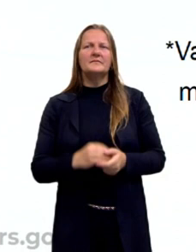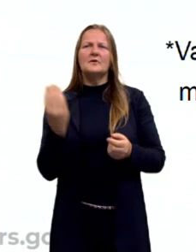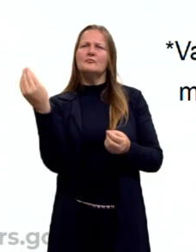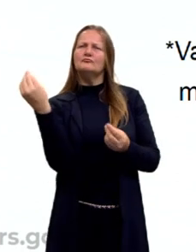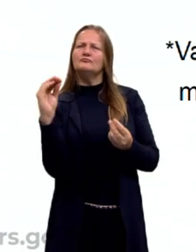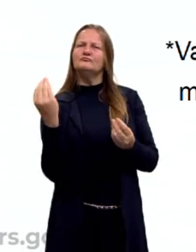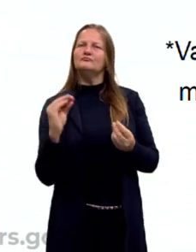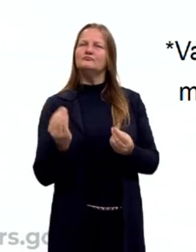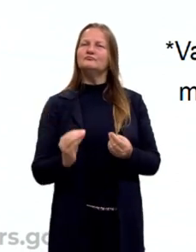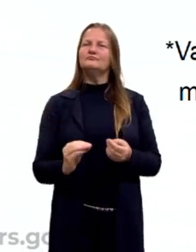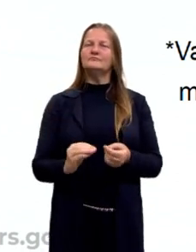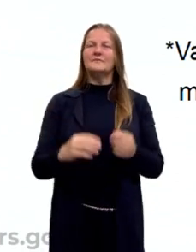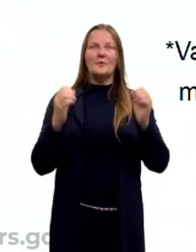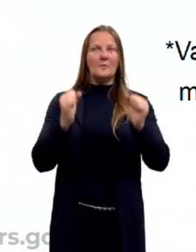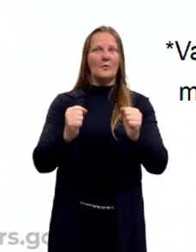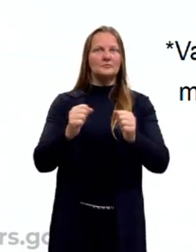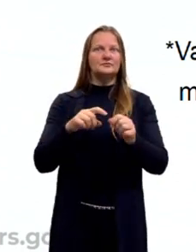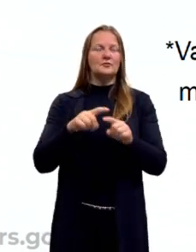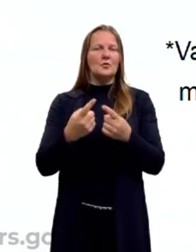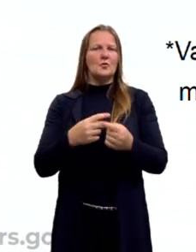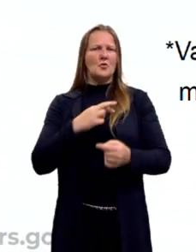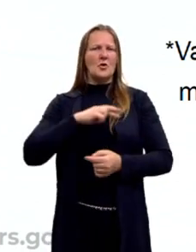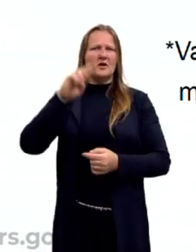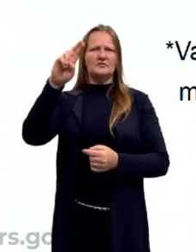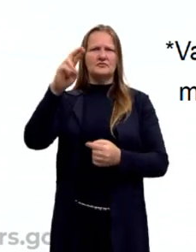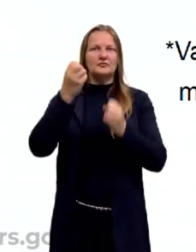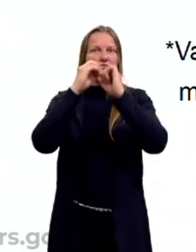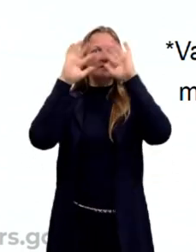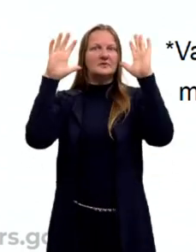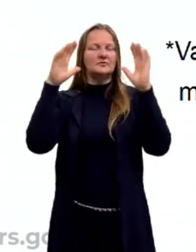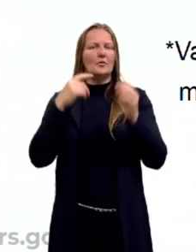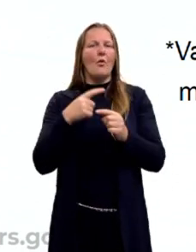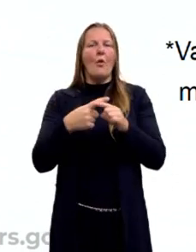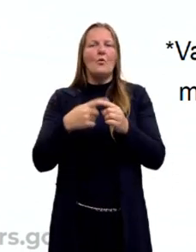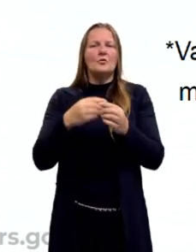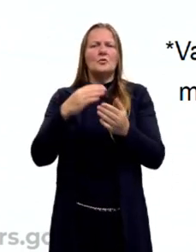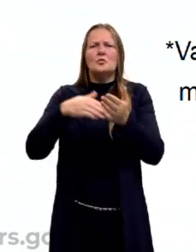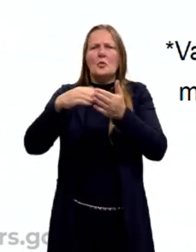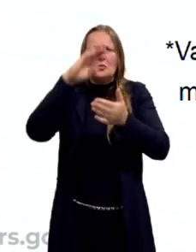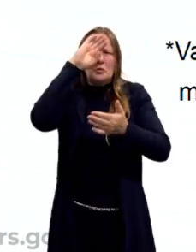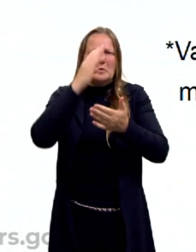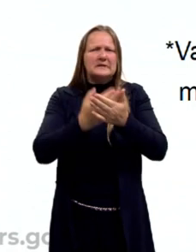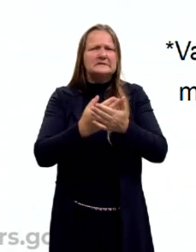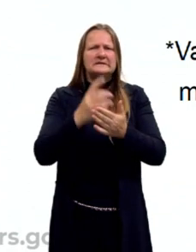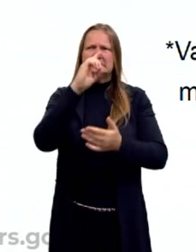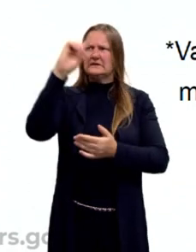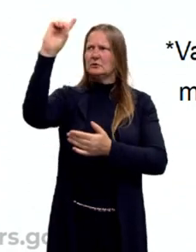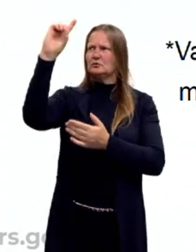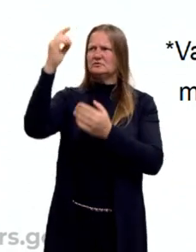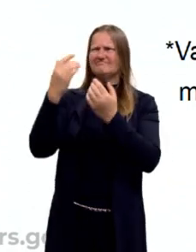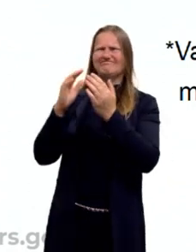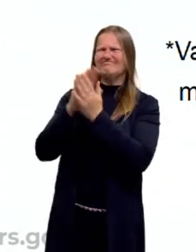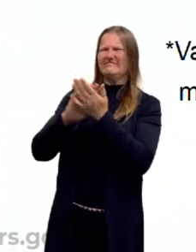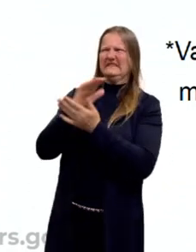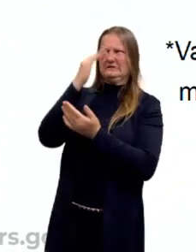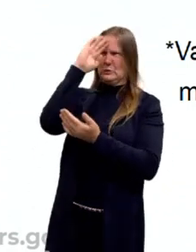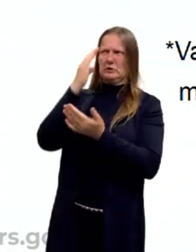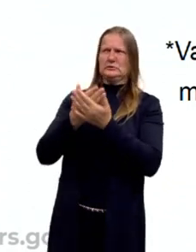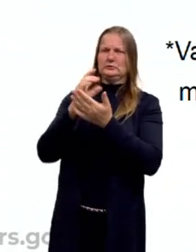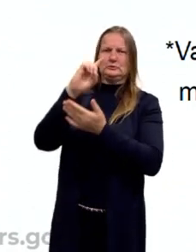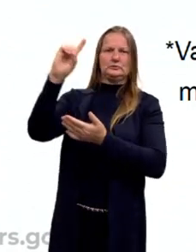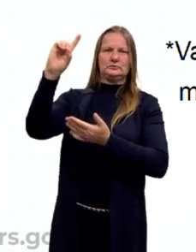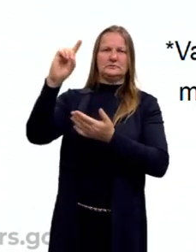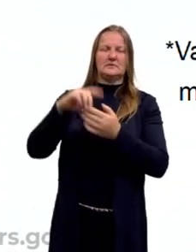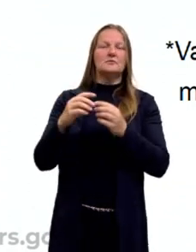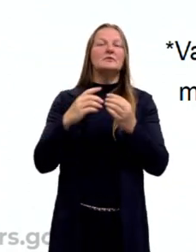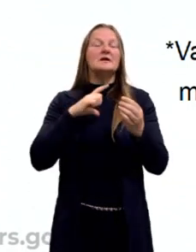como não poderia ser, por exemplo, um religioso esclarecido ou todo ateu alienado ou um ateu esclarecido? Então, veja que